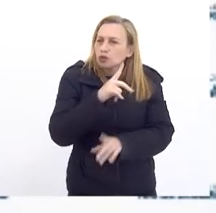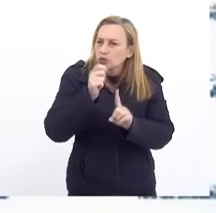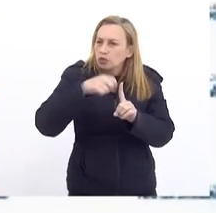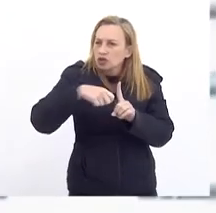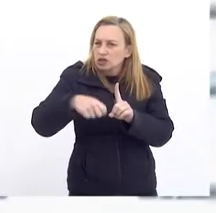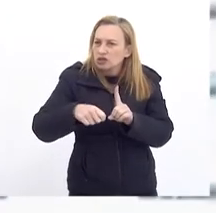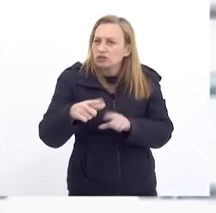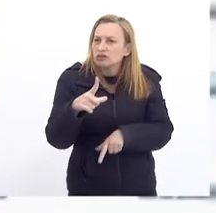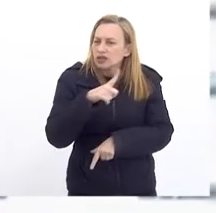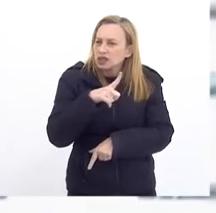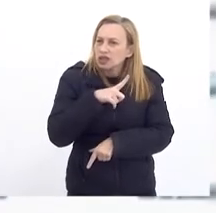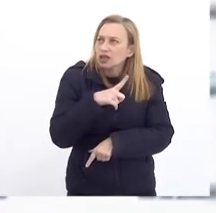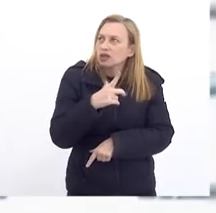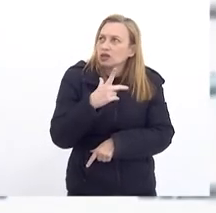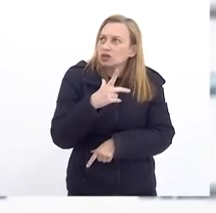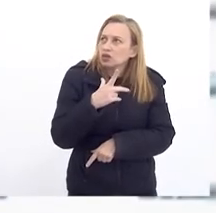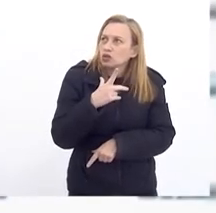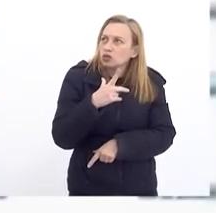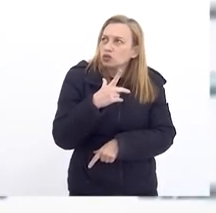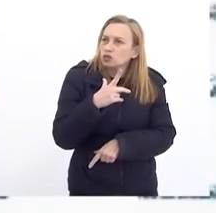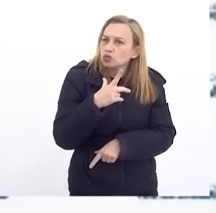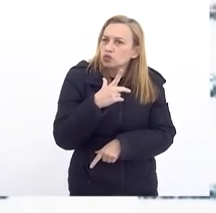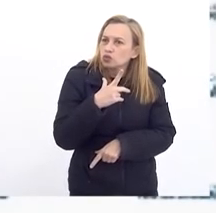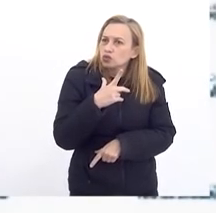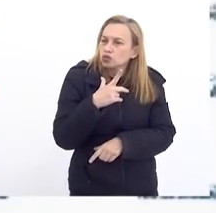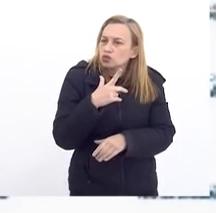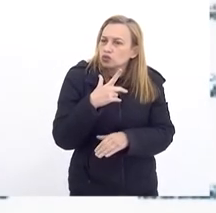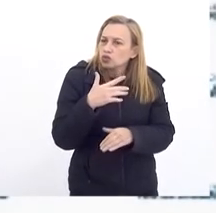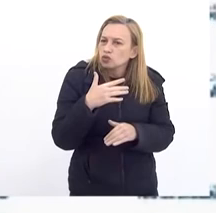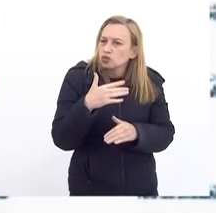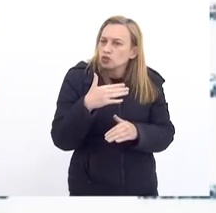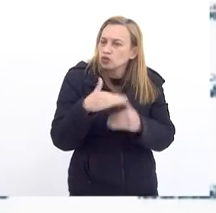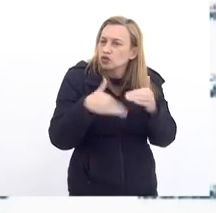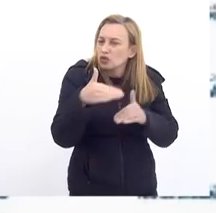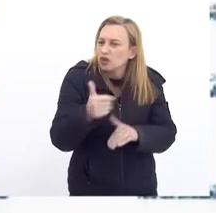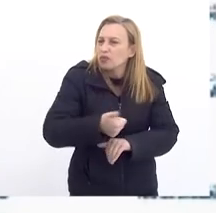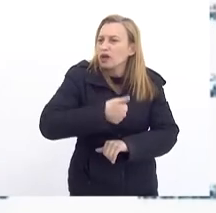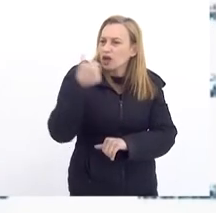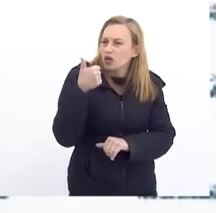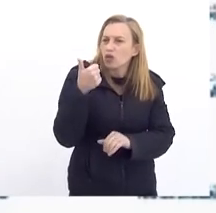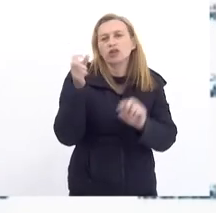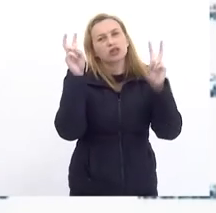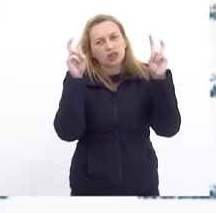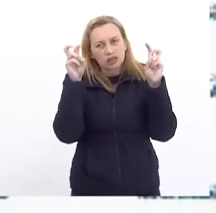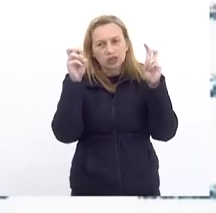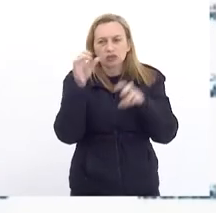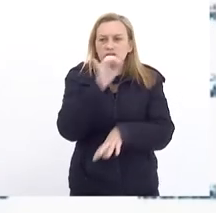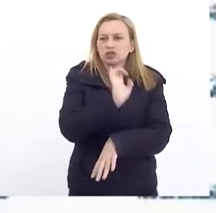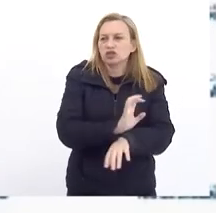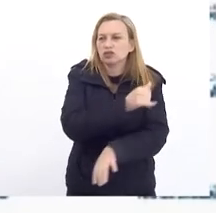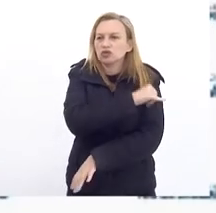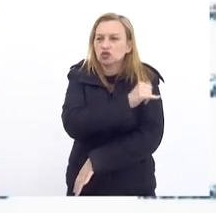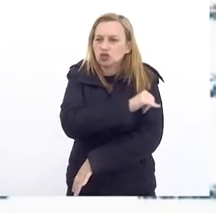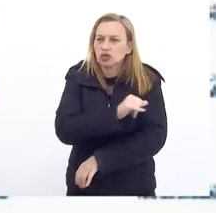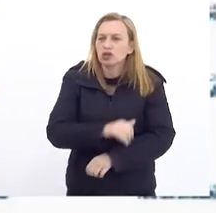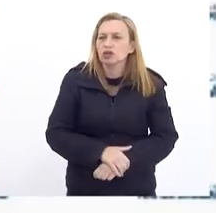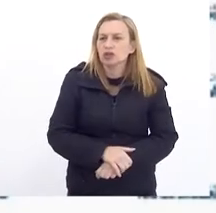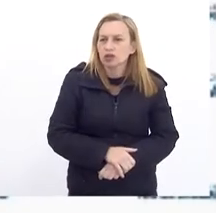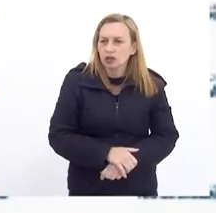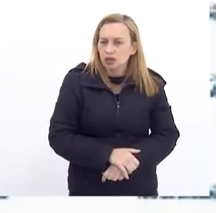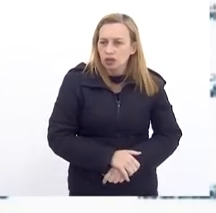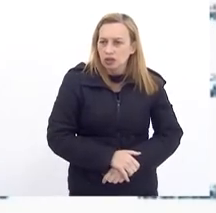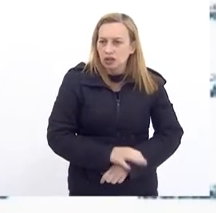gente vai ter Um desespero E um desenrolar Melhor Para essa situação Aqui no Rio de Janeiro Tem algumas coisas